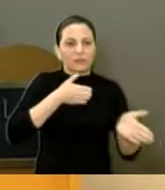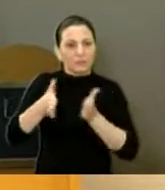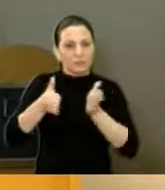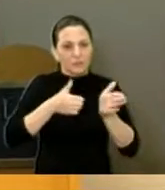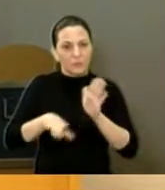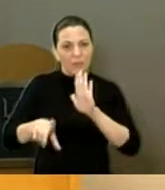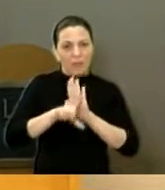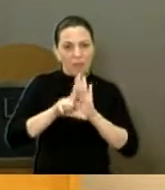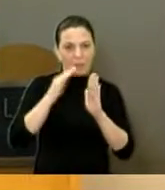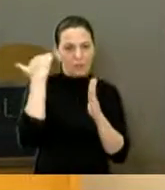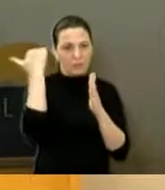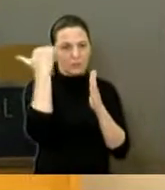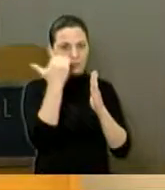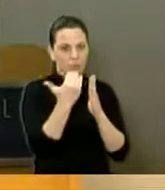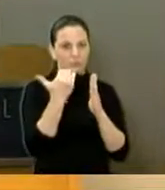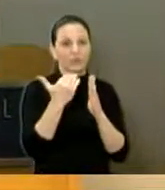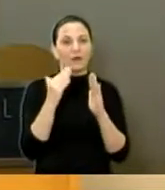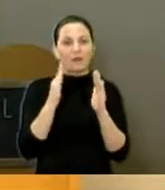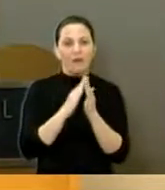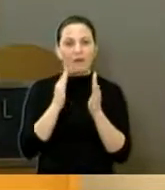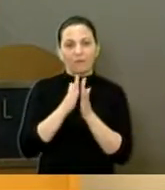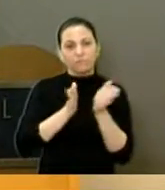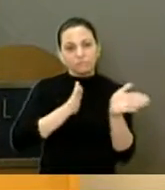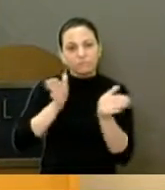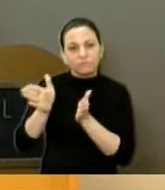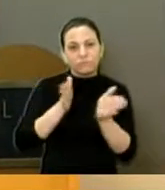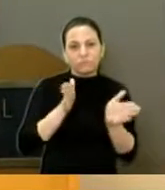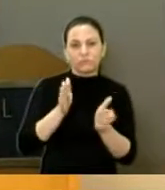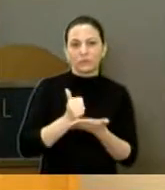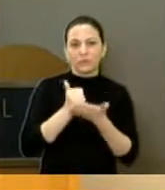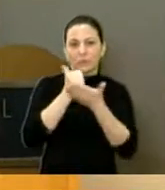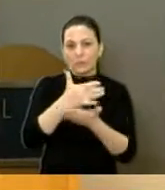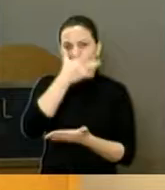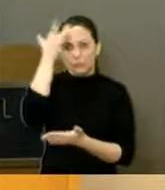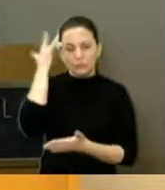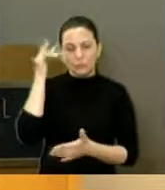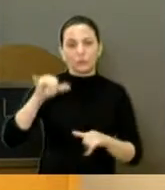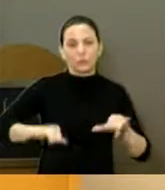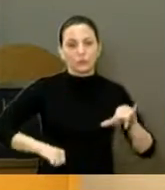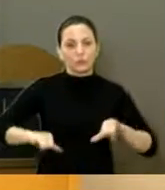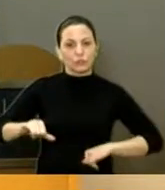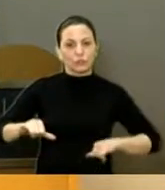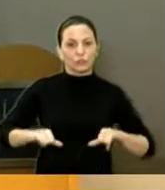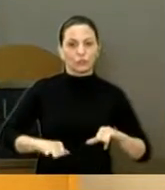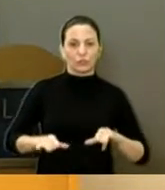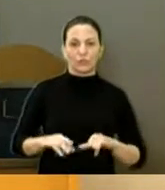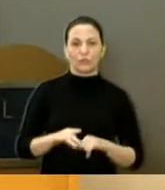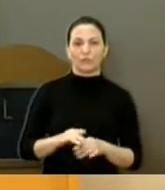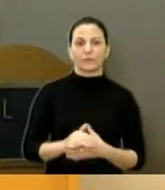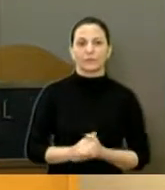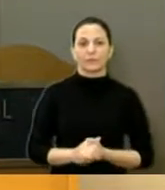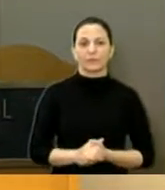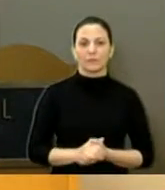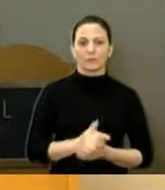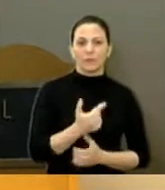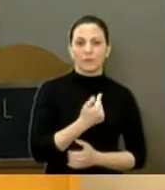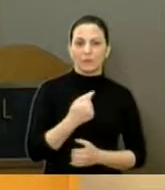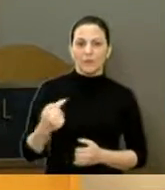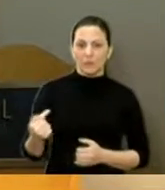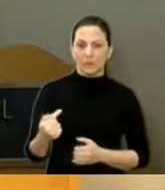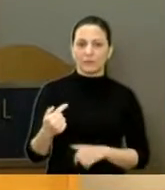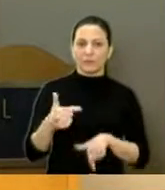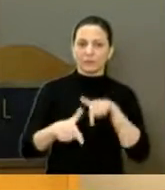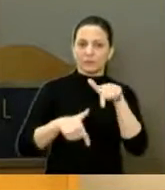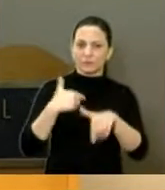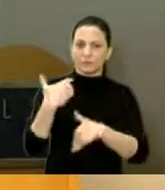efetiva essa legislação e que a gente possa contribuir com esse pessoal que tanto sofre. Então, essa semana foi feito isso aí,